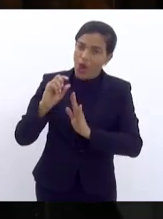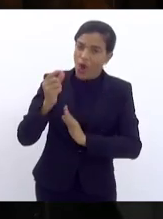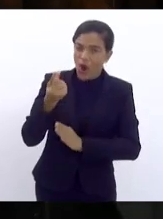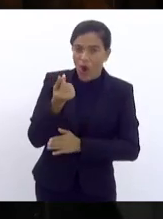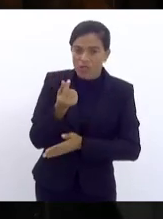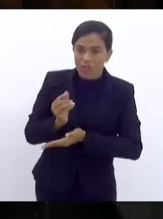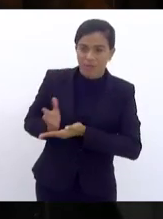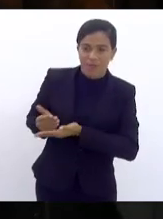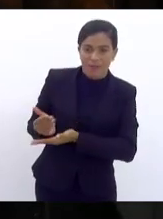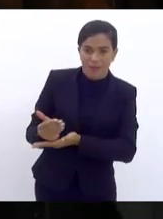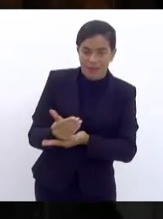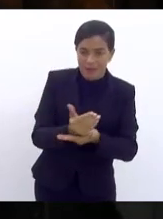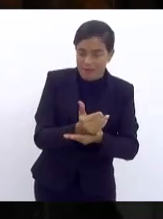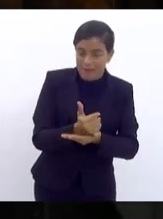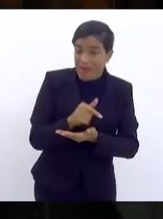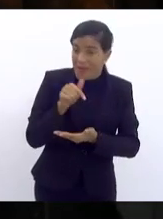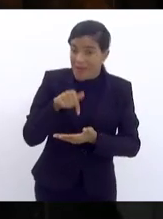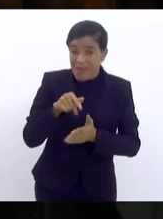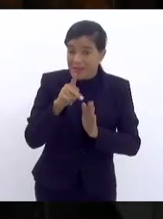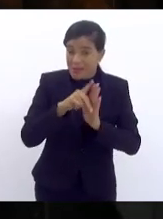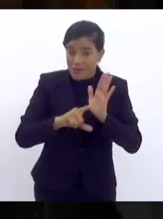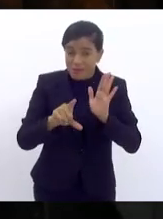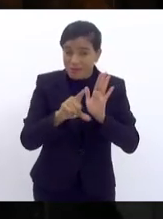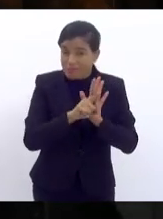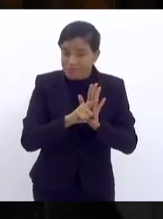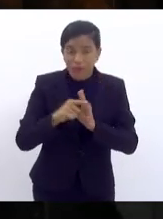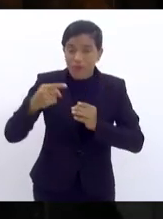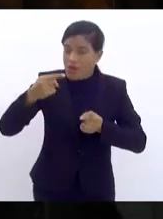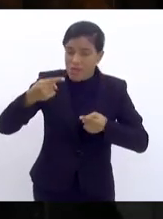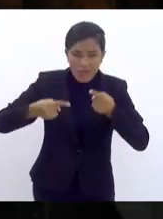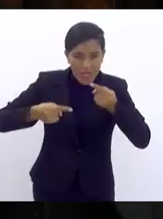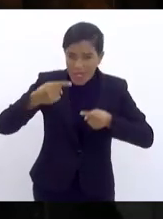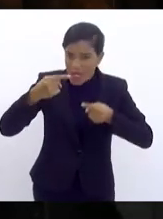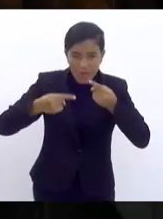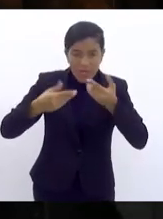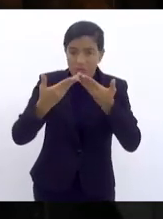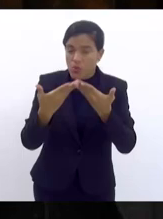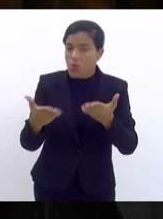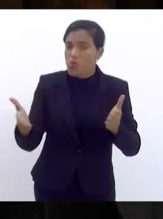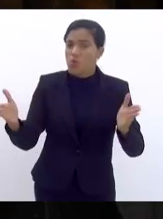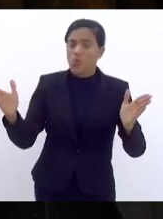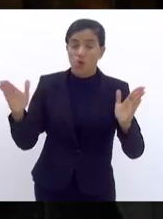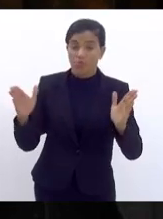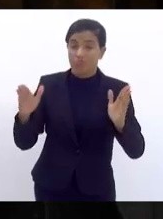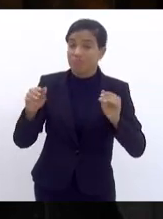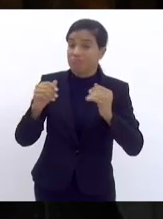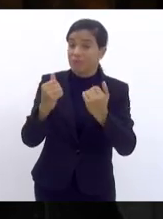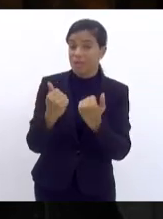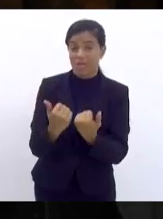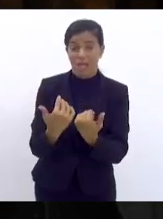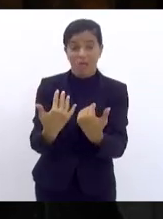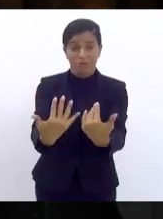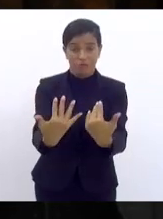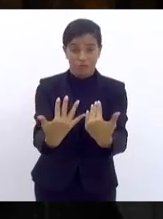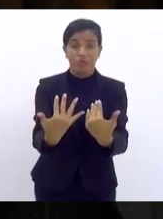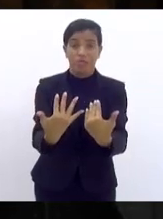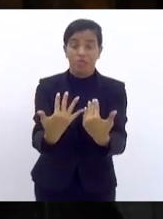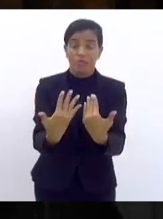projeto foi amplamente debatido em audiência pública